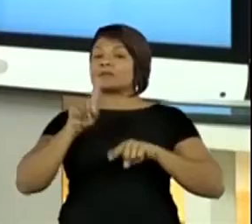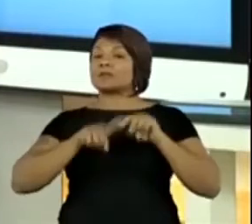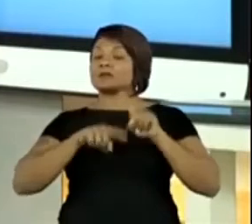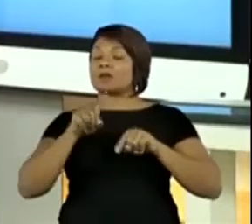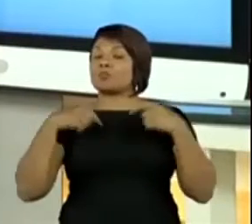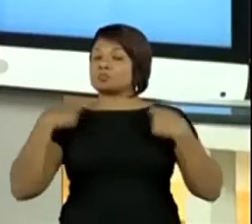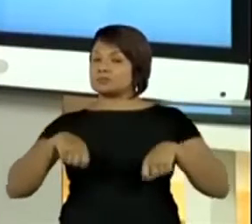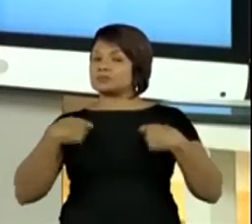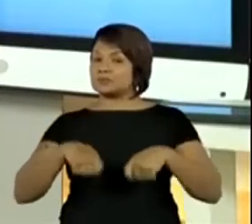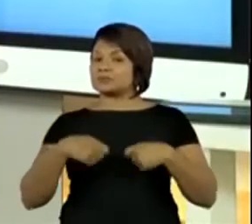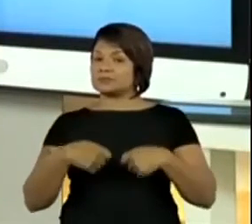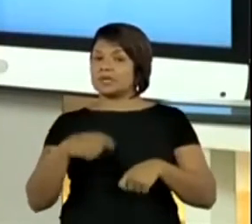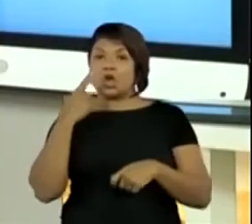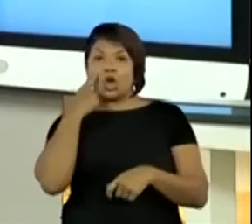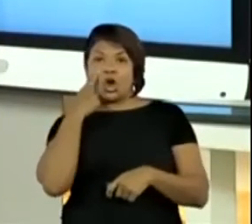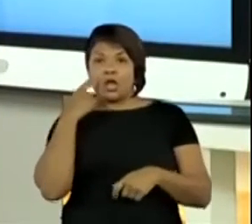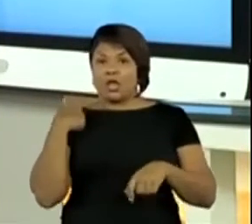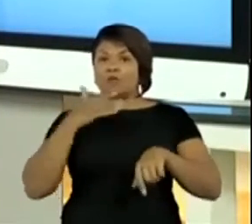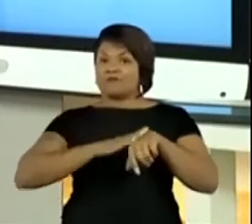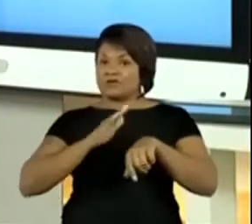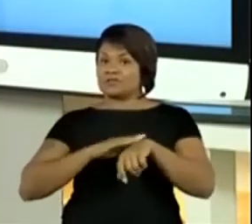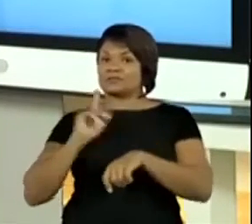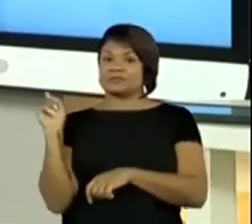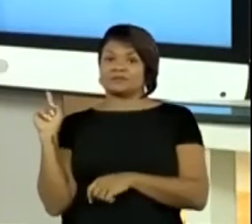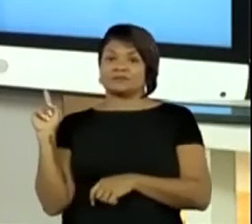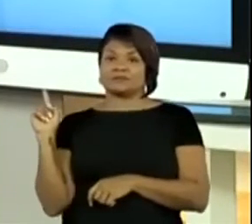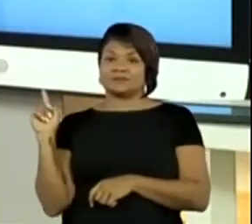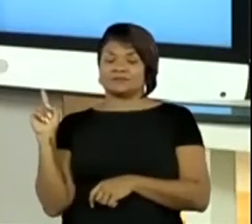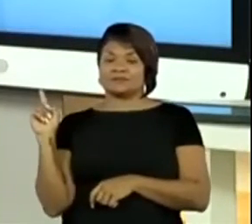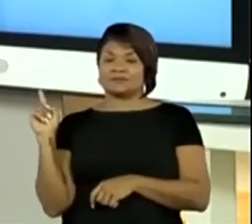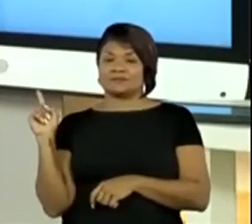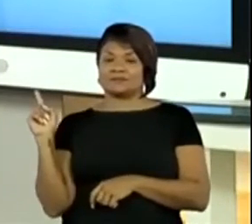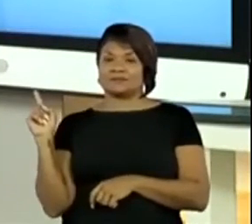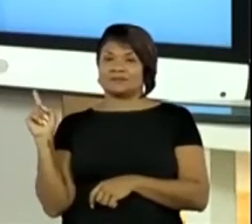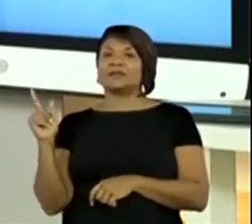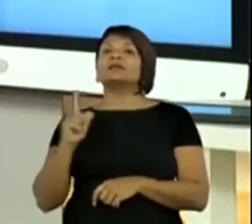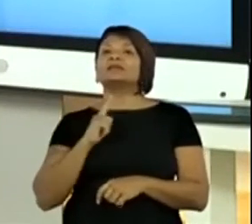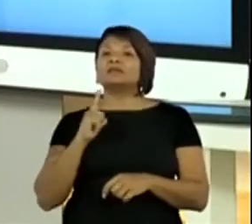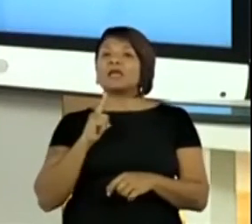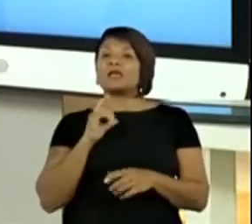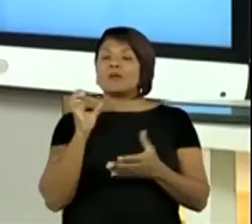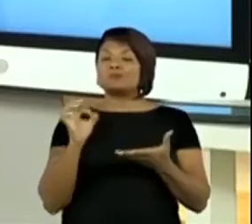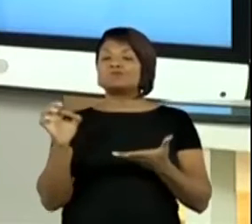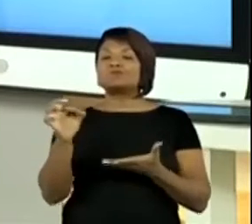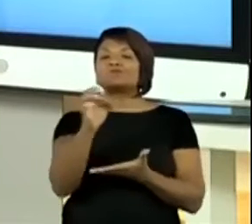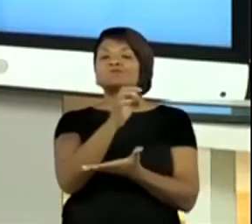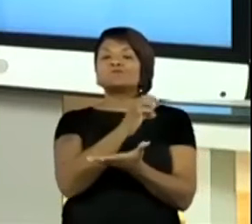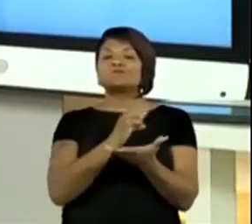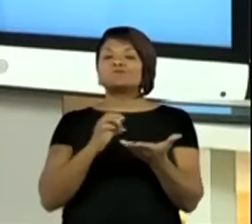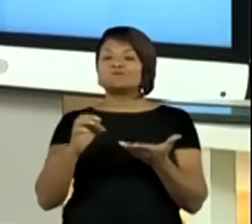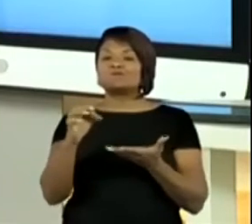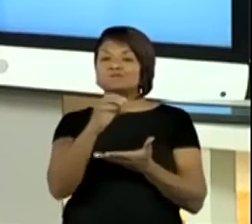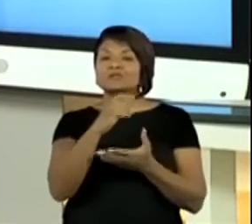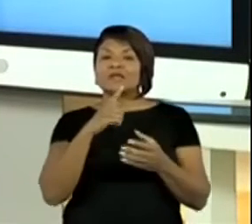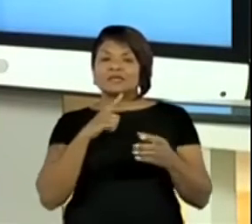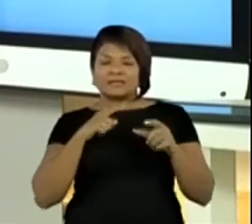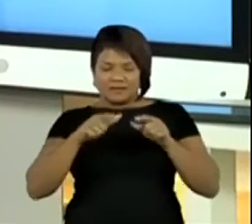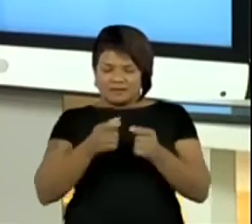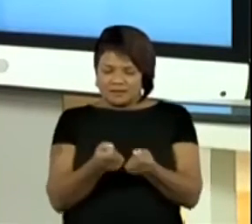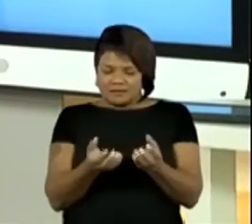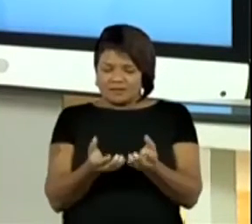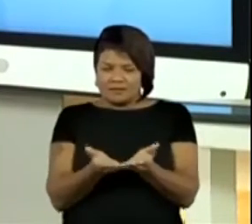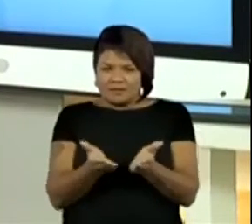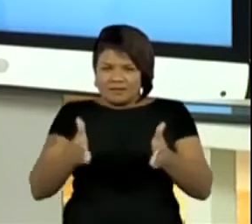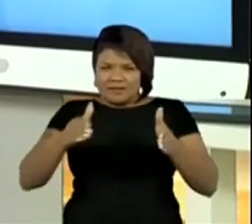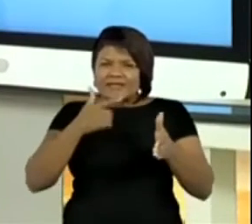que precisa. Esse Sishima aqui foi eu que fiz. Está vendo aqui, gente? Com as bolinhas do pratinho de isopor. Foi com